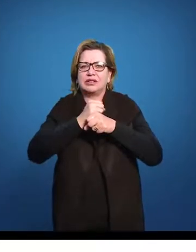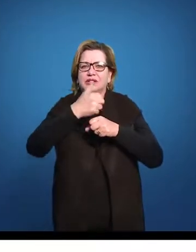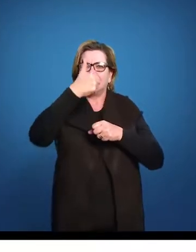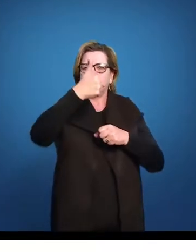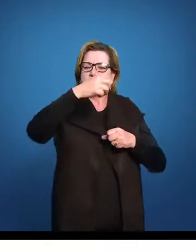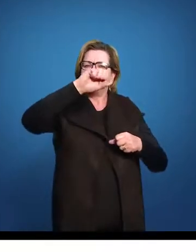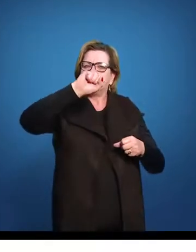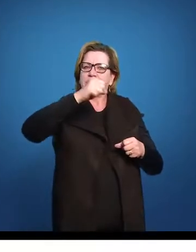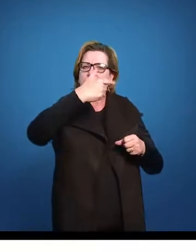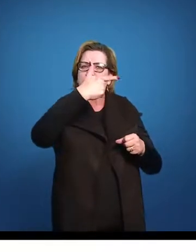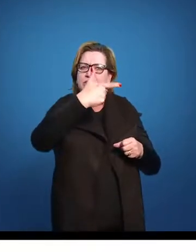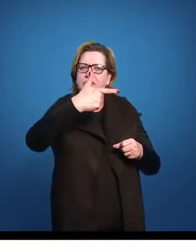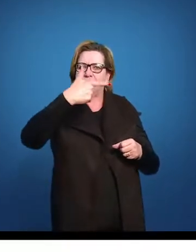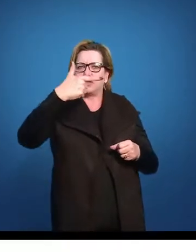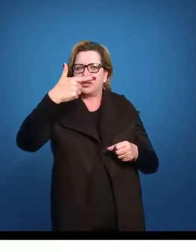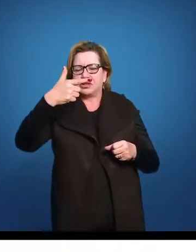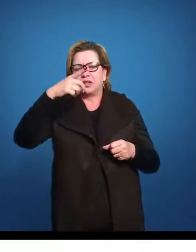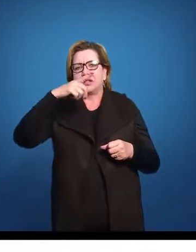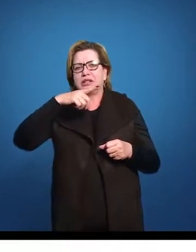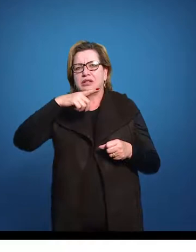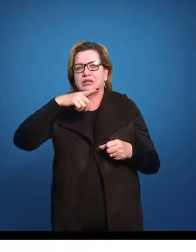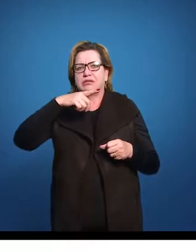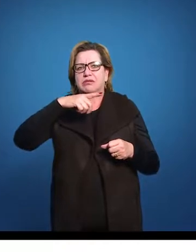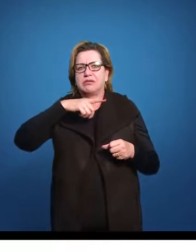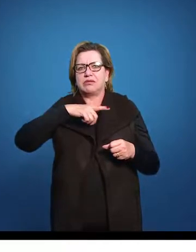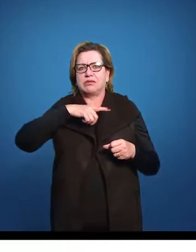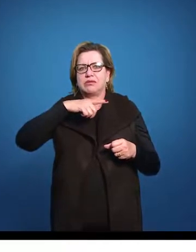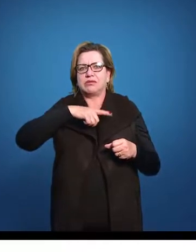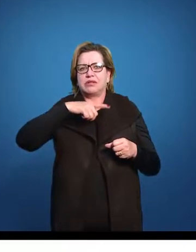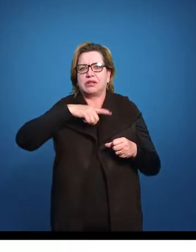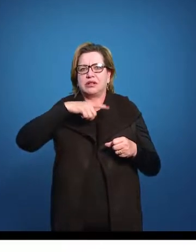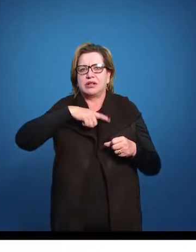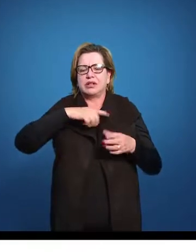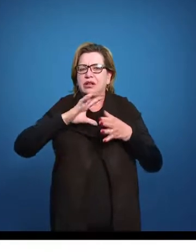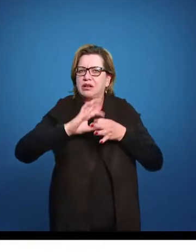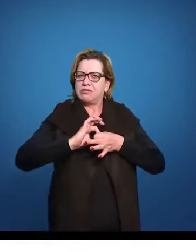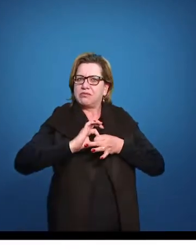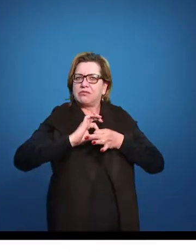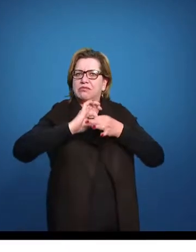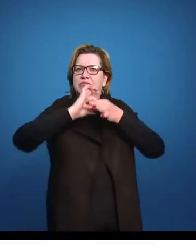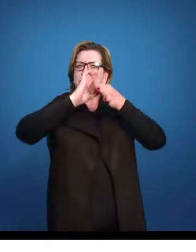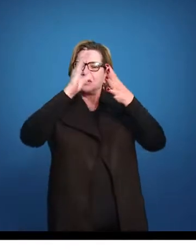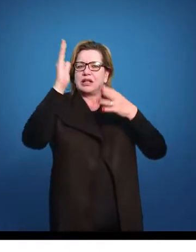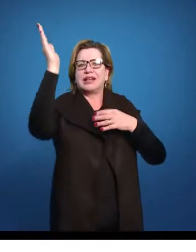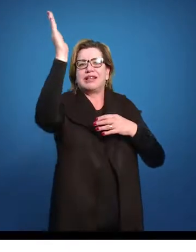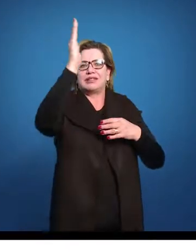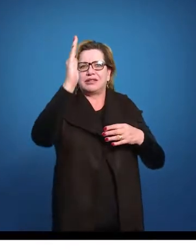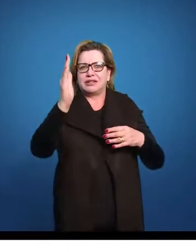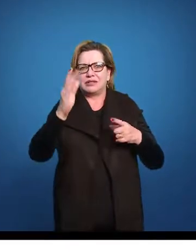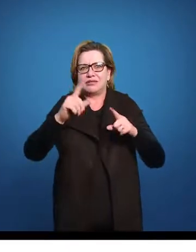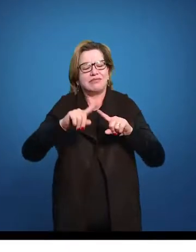Em 1822, a gente tem, portanto, a proclamação da república, a proclamação da independência do Brasil. Mas isso não quer dizer que as